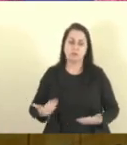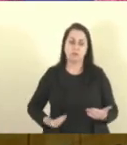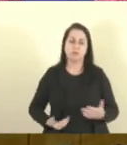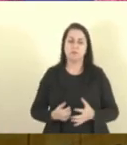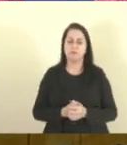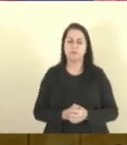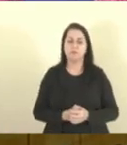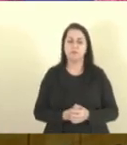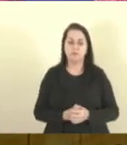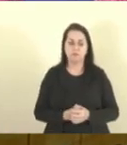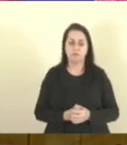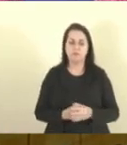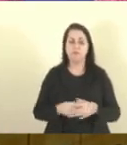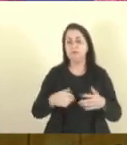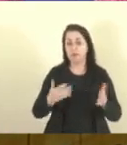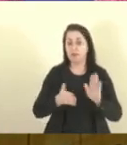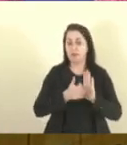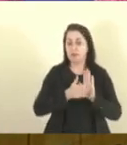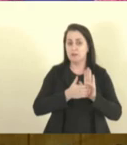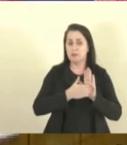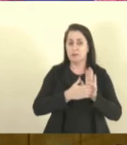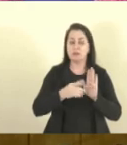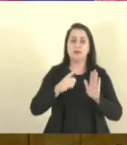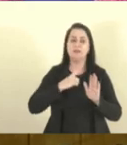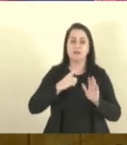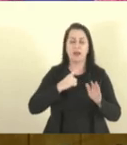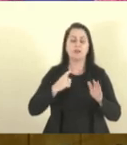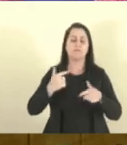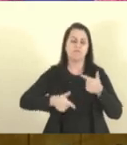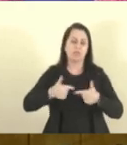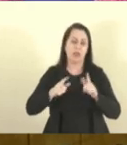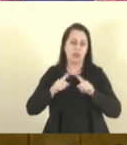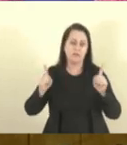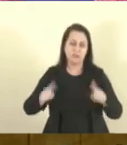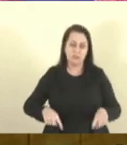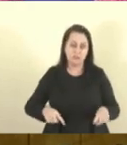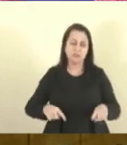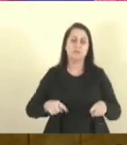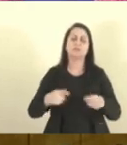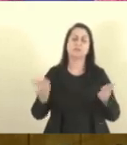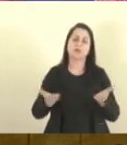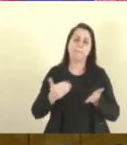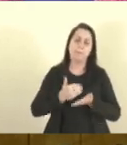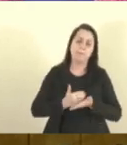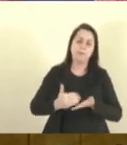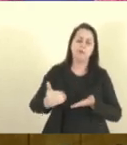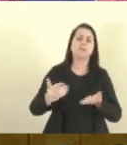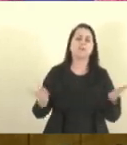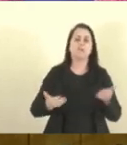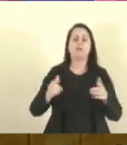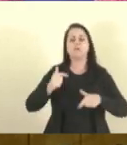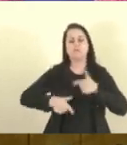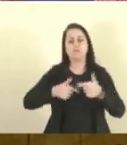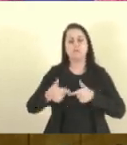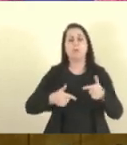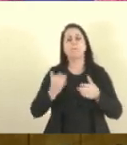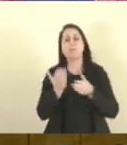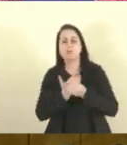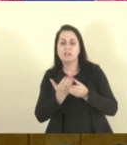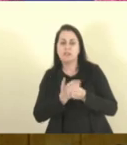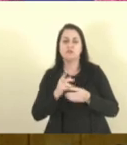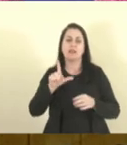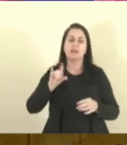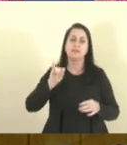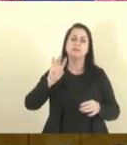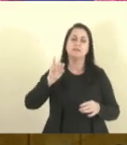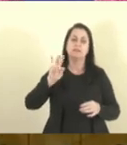De acordo com a proposta, somente os servidores efetivos, podem, a partir de agora, atuar em processos licitatórios.